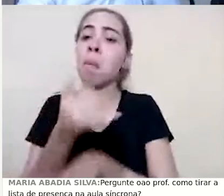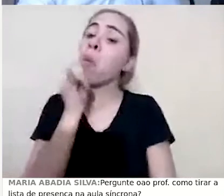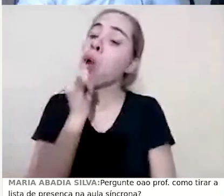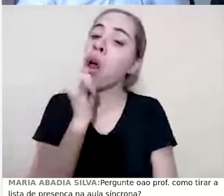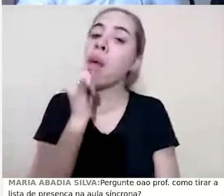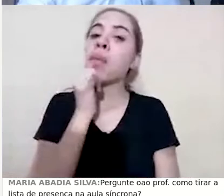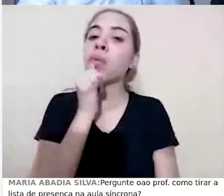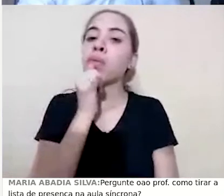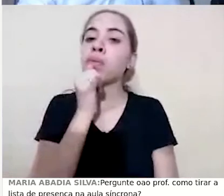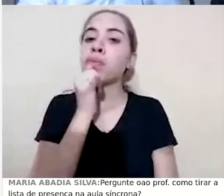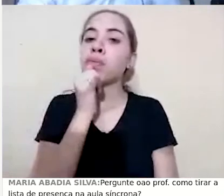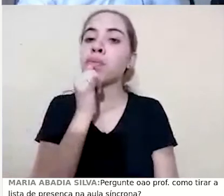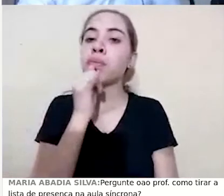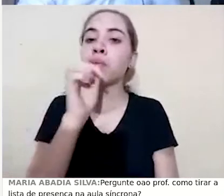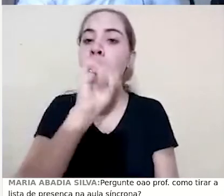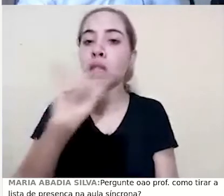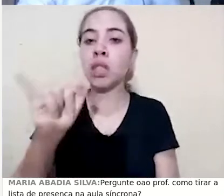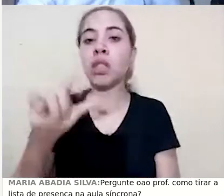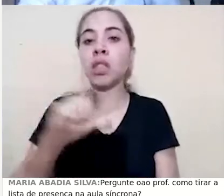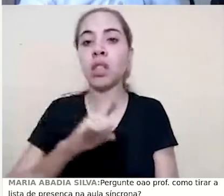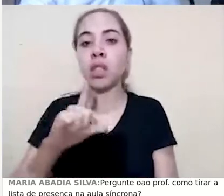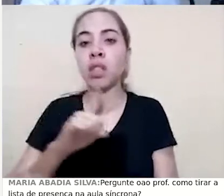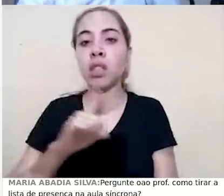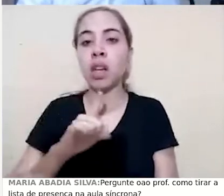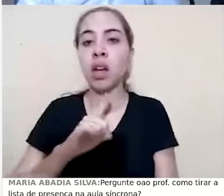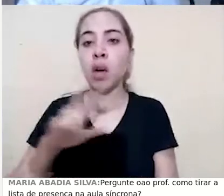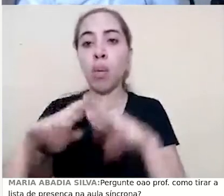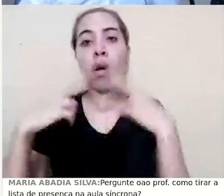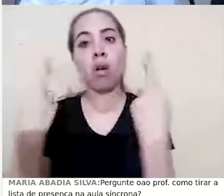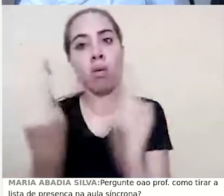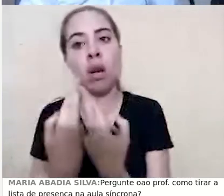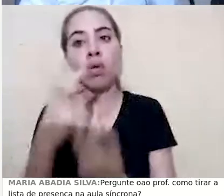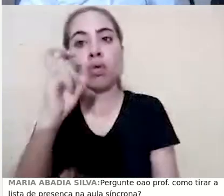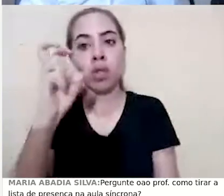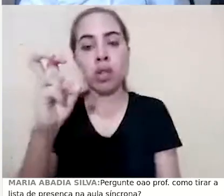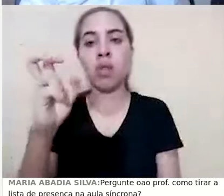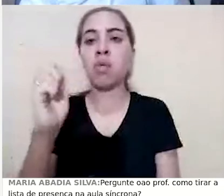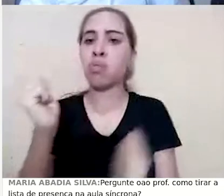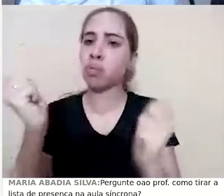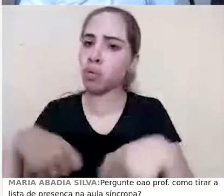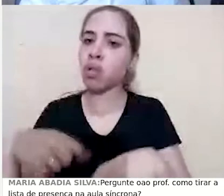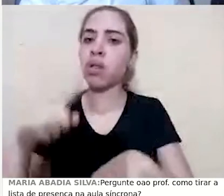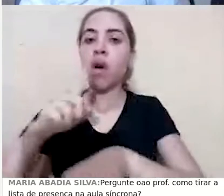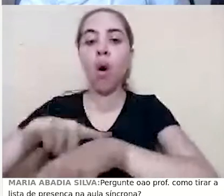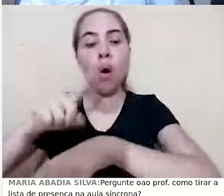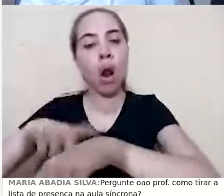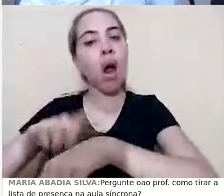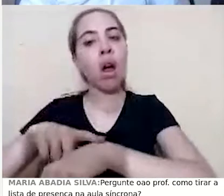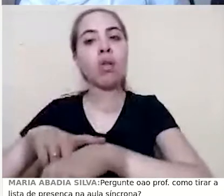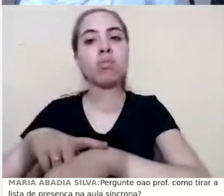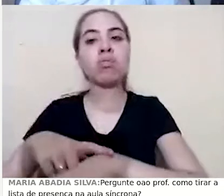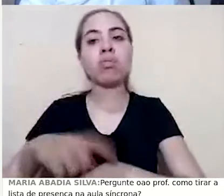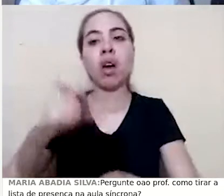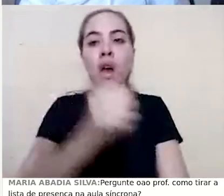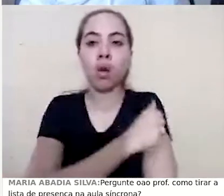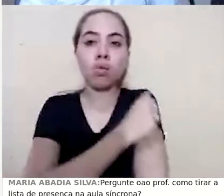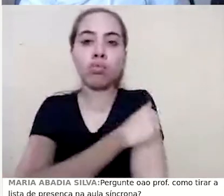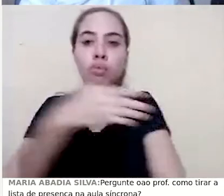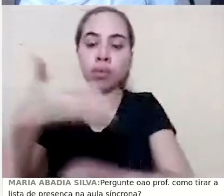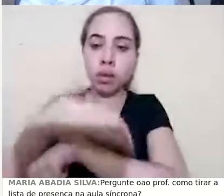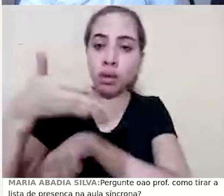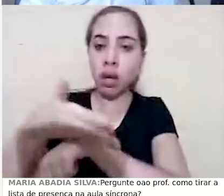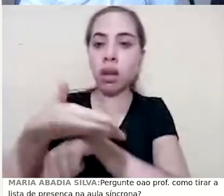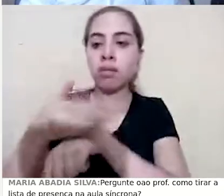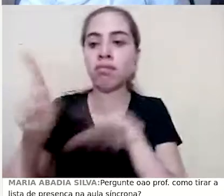uma reunião síncrona, você pode tentar propor nesses horários. Essa disciplina, se eu não me engano, o horário dela é